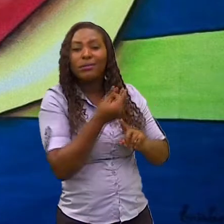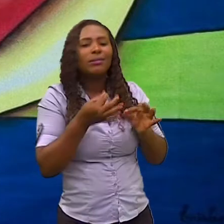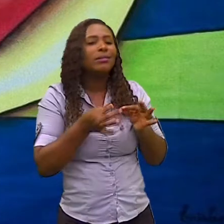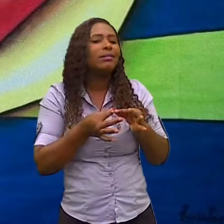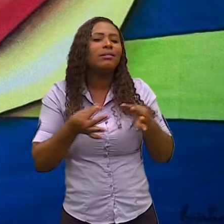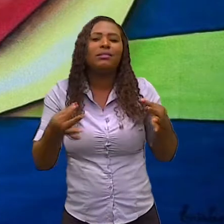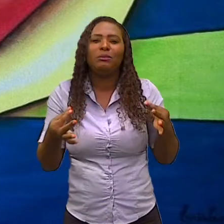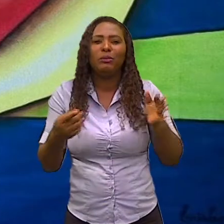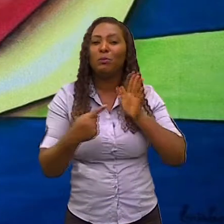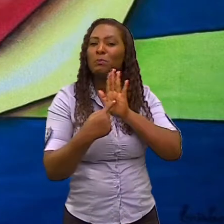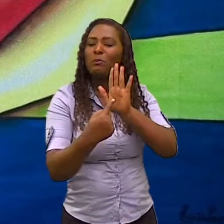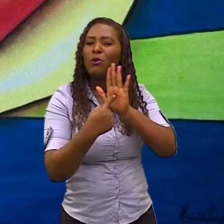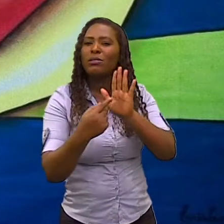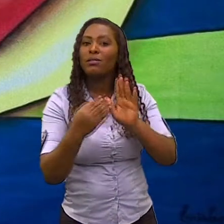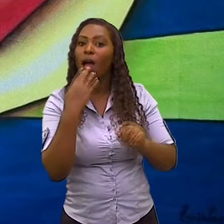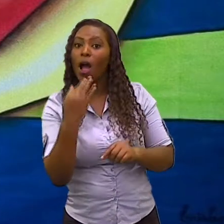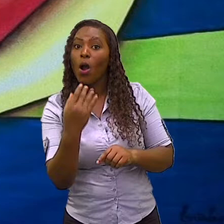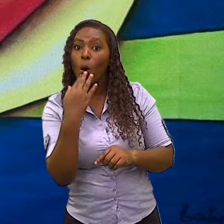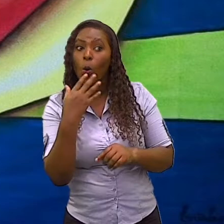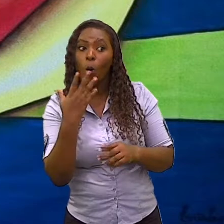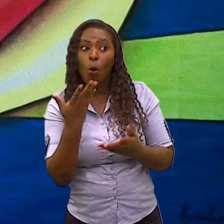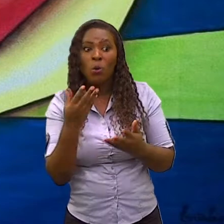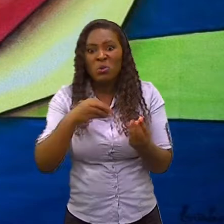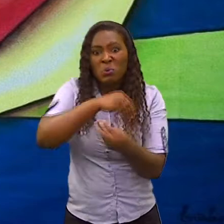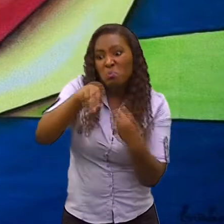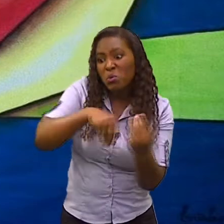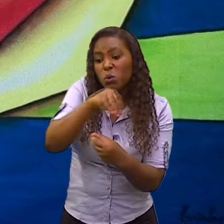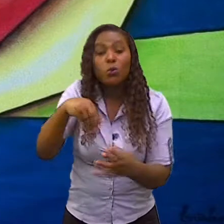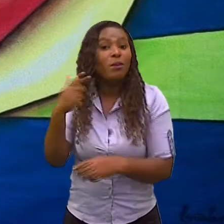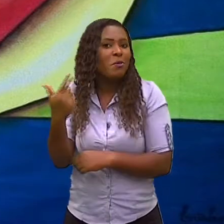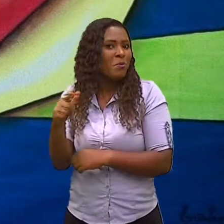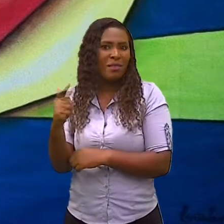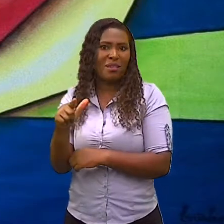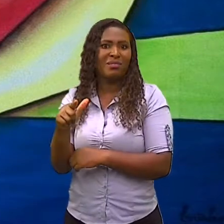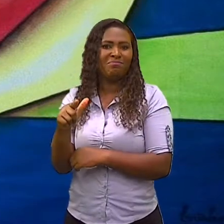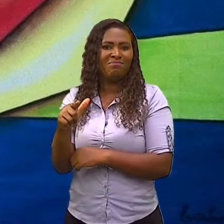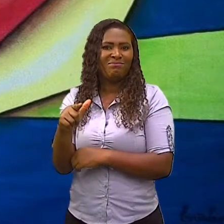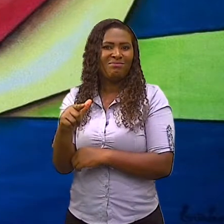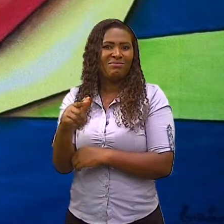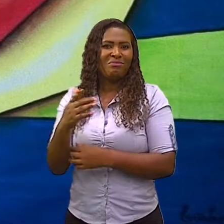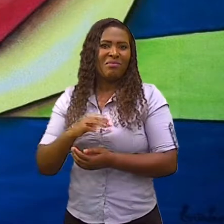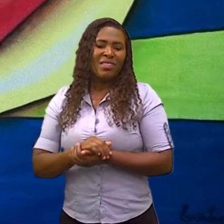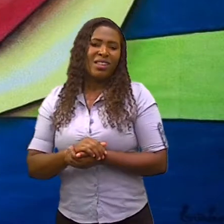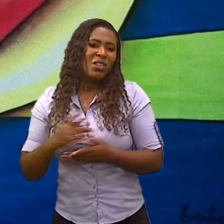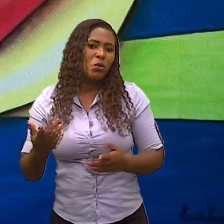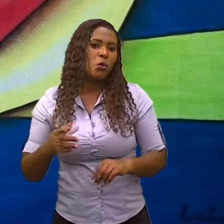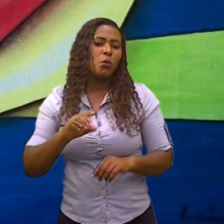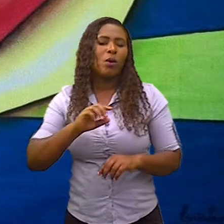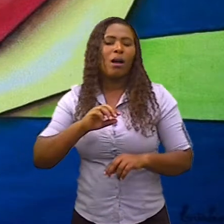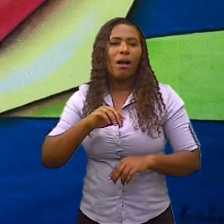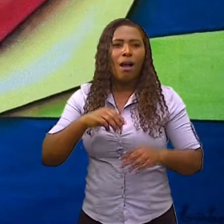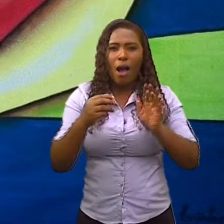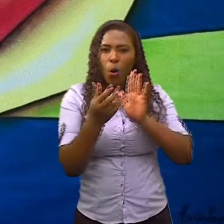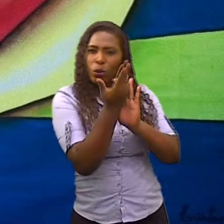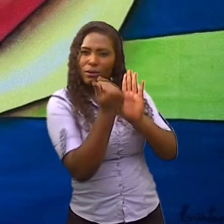as cores sem mistura. As figuras não são representadas tal qual a forma real, ao passo que